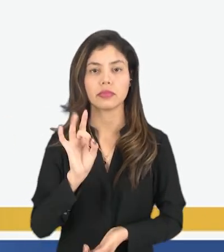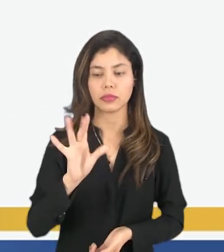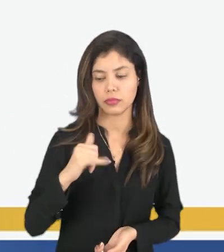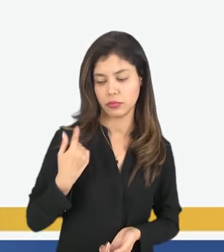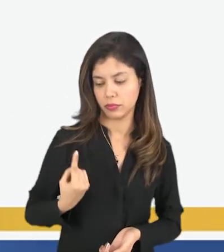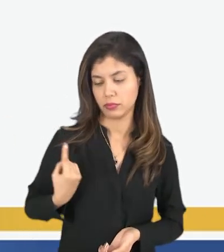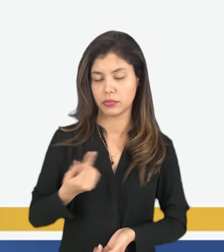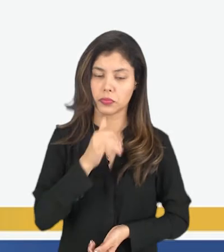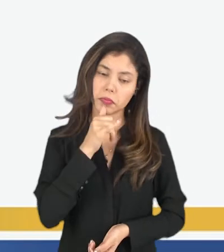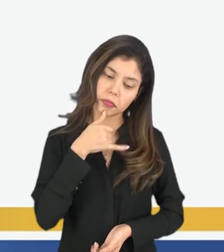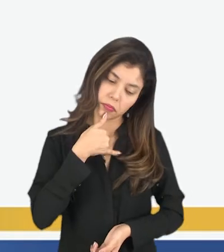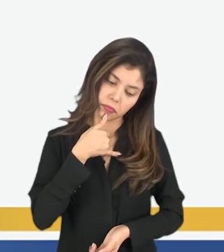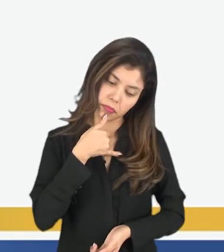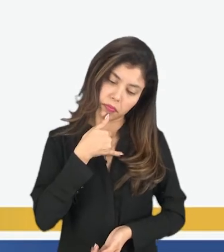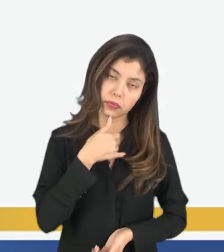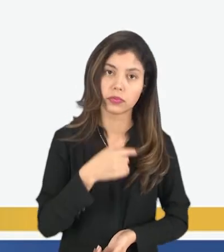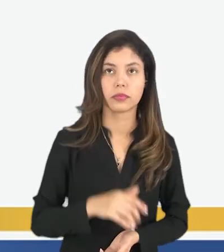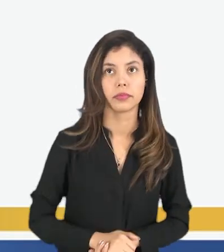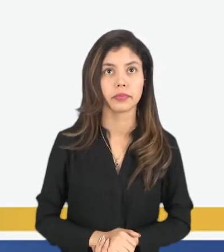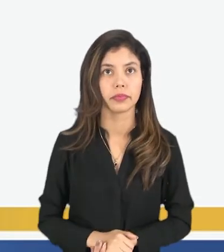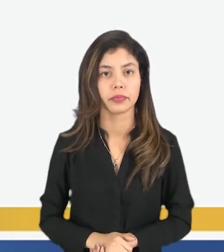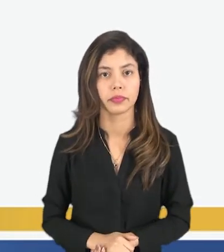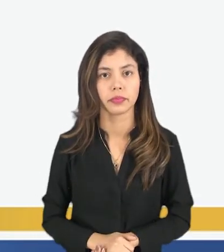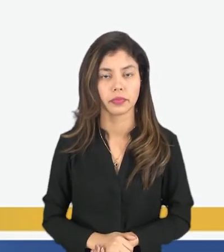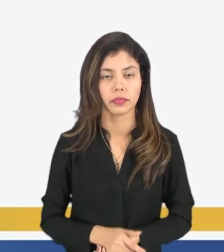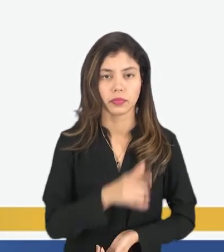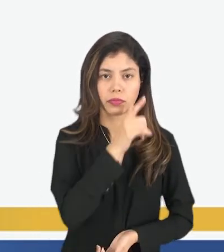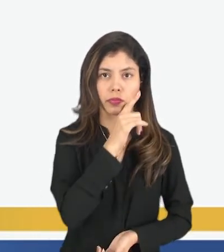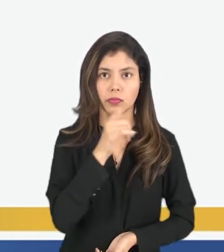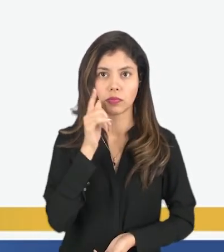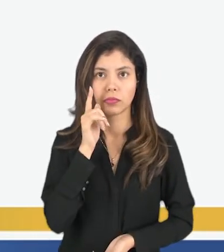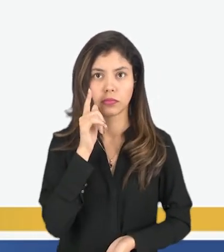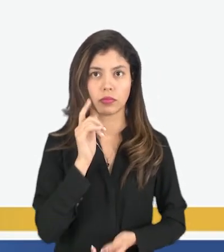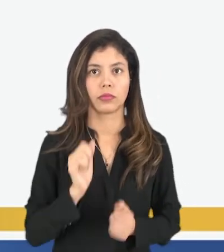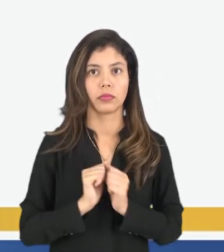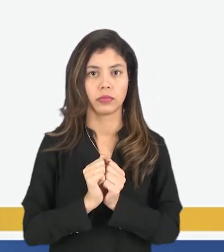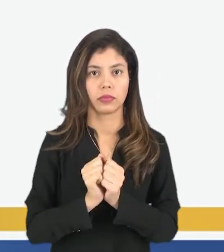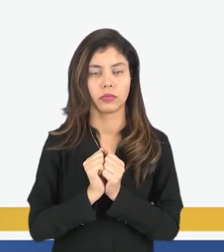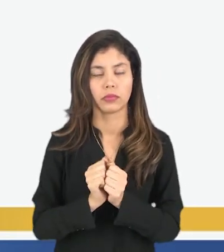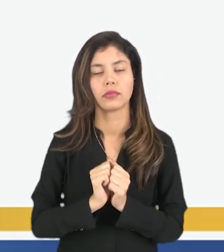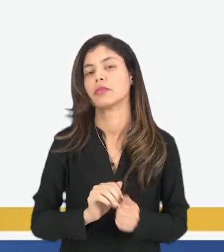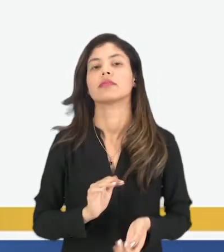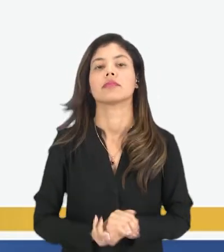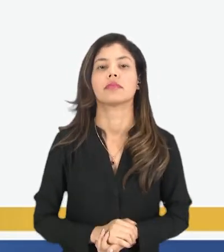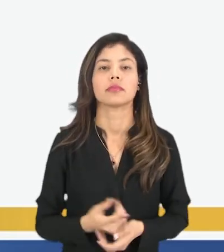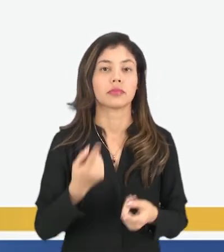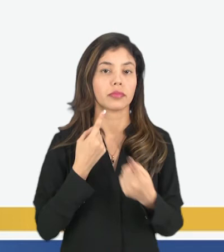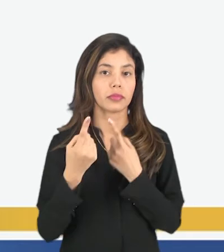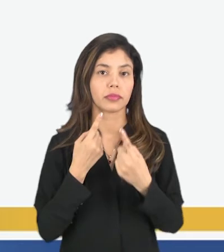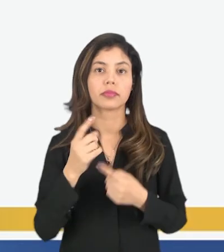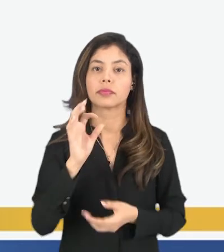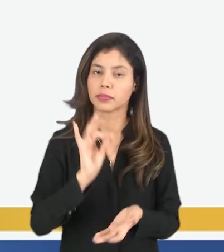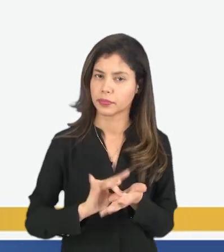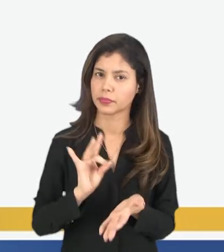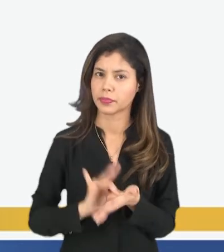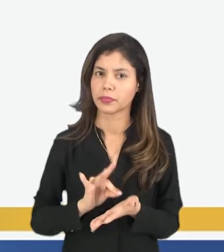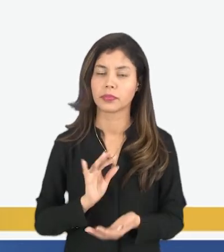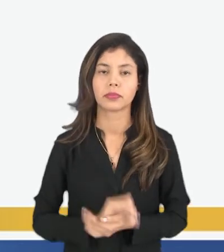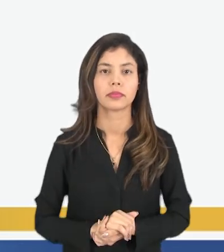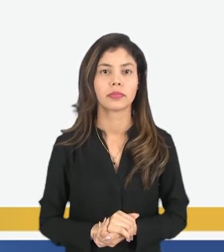triste. É só olhar para o rosto dela que ela está sozinha. Na hora do lanche, todas nós lanchamos juntos. Conversamos, não é verdade?